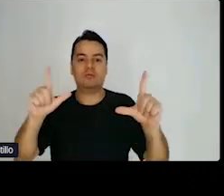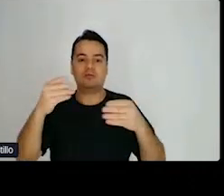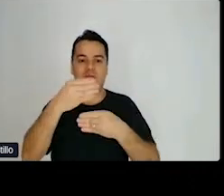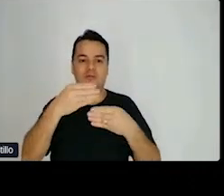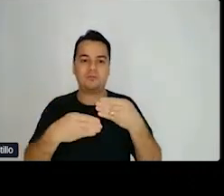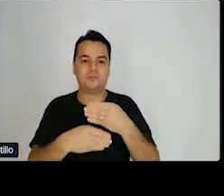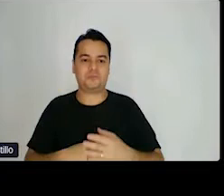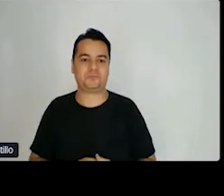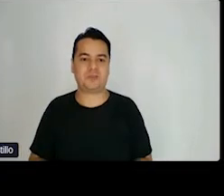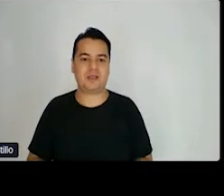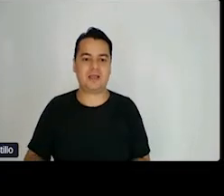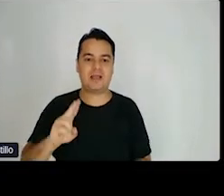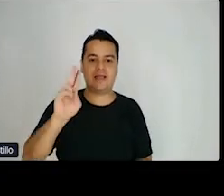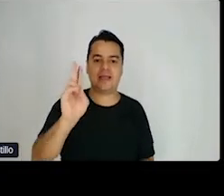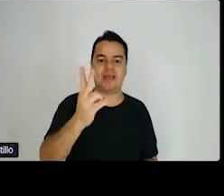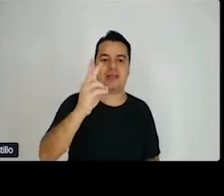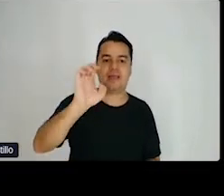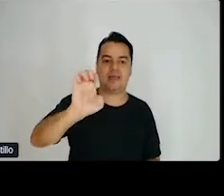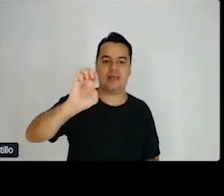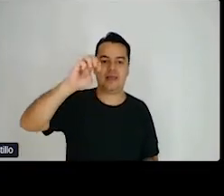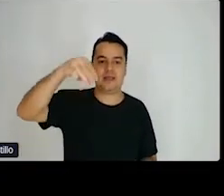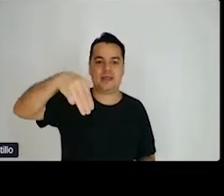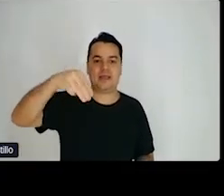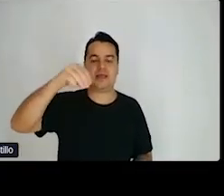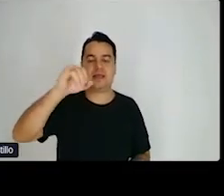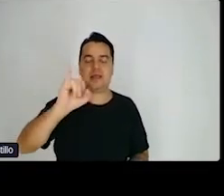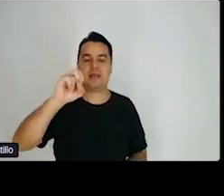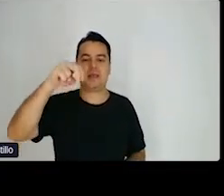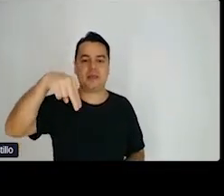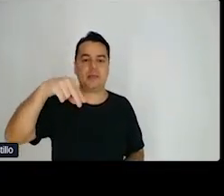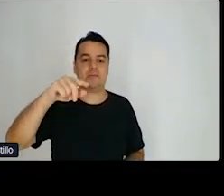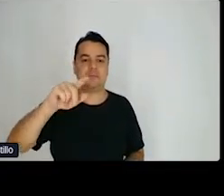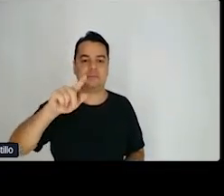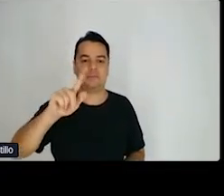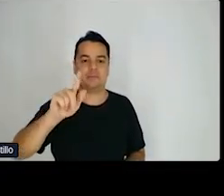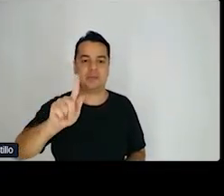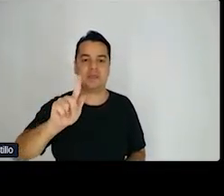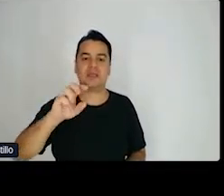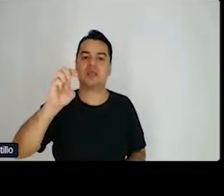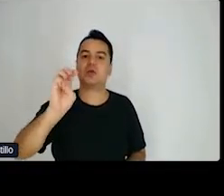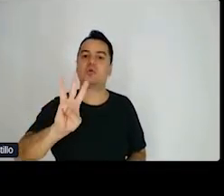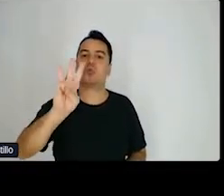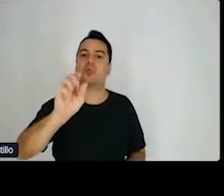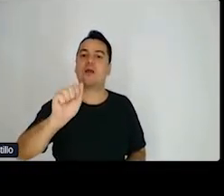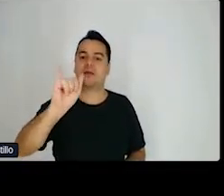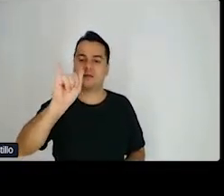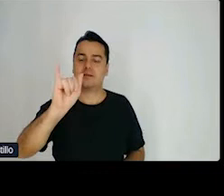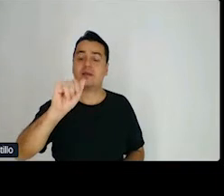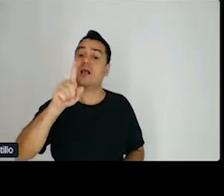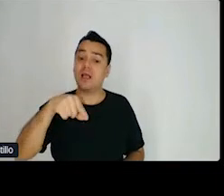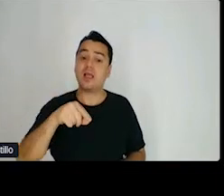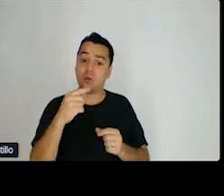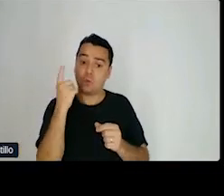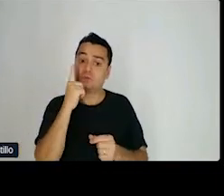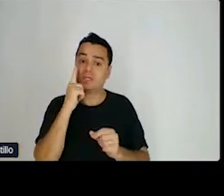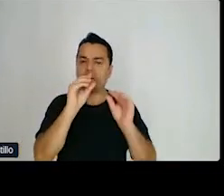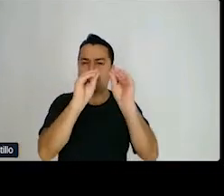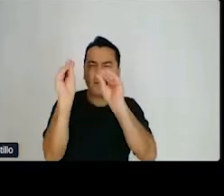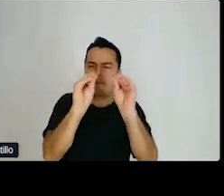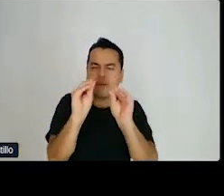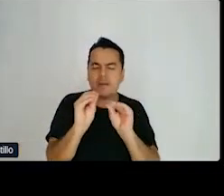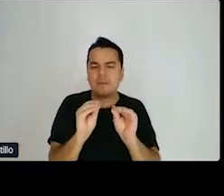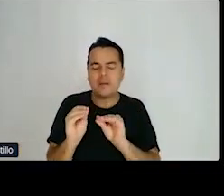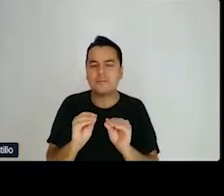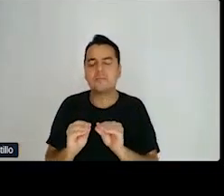que quando você insere o texto lá, consegue ver quantos adverbios existem, se está usando a voz